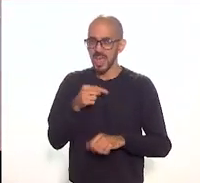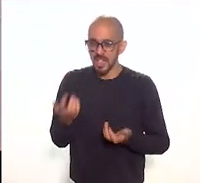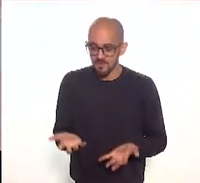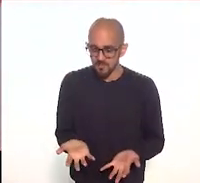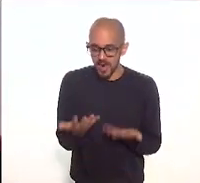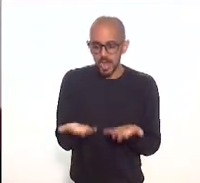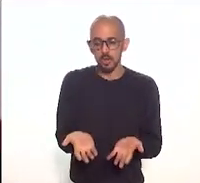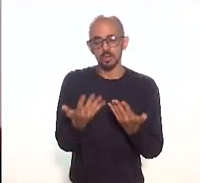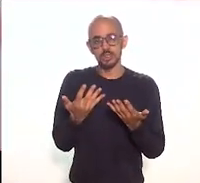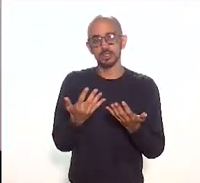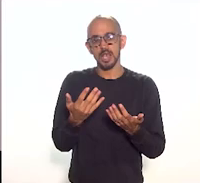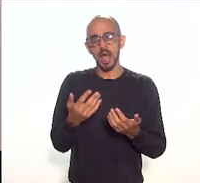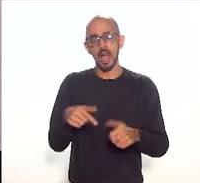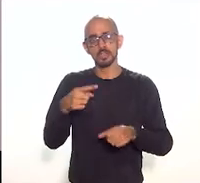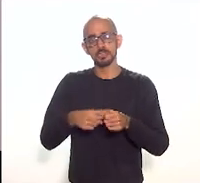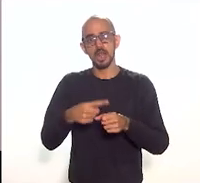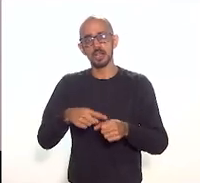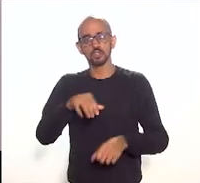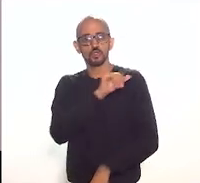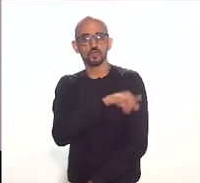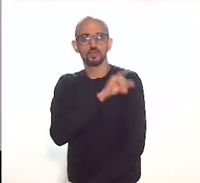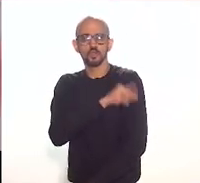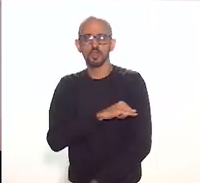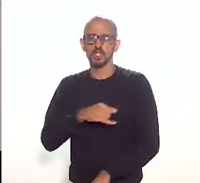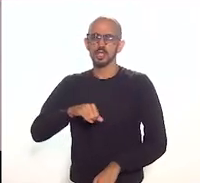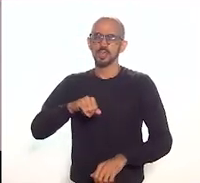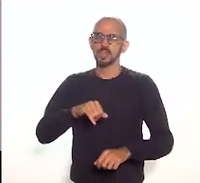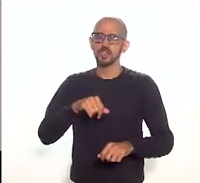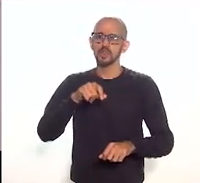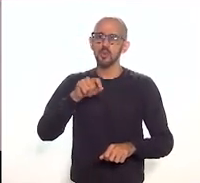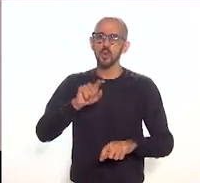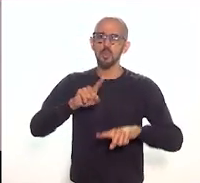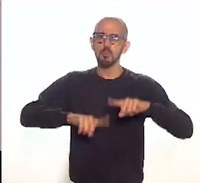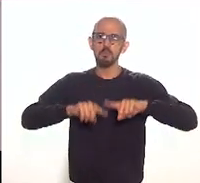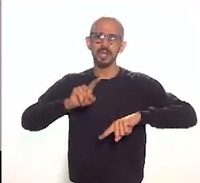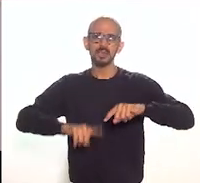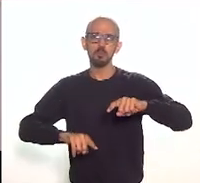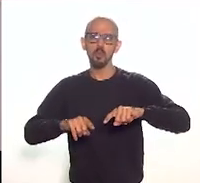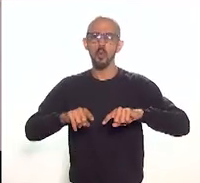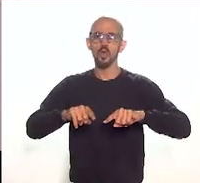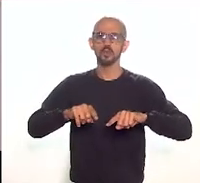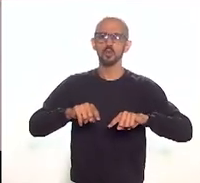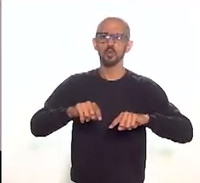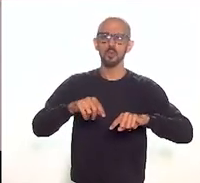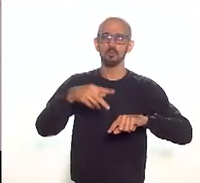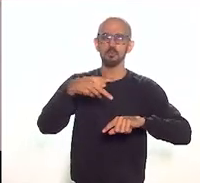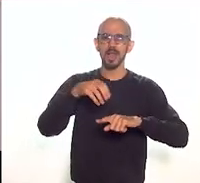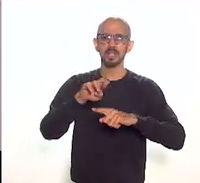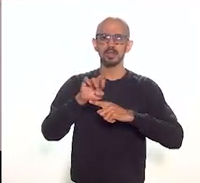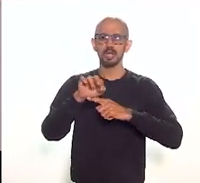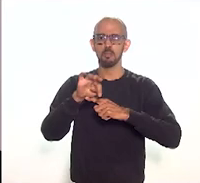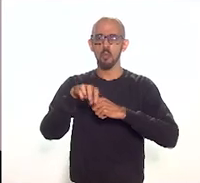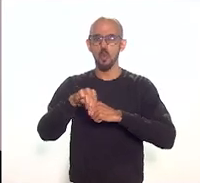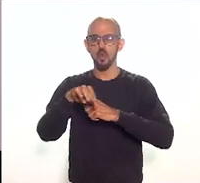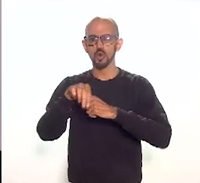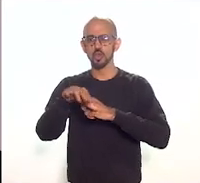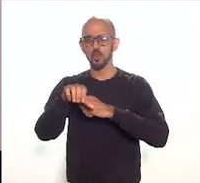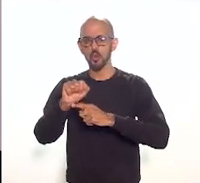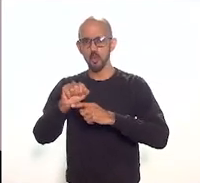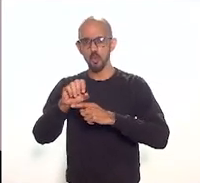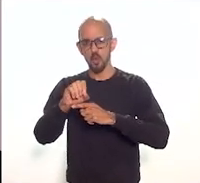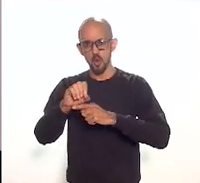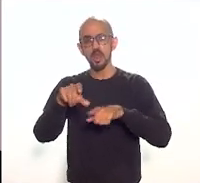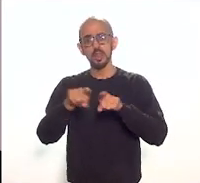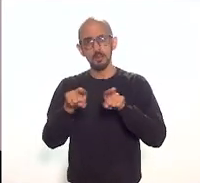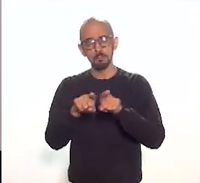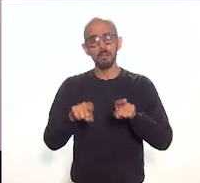Janeiro como patrimônio o Rio de Janeiro como cidade turística o Rio de Janeiro como uma cidade democrática e